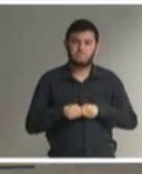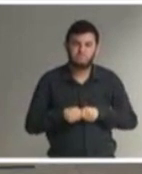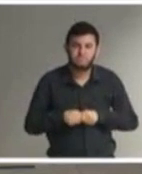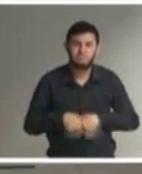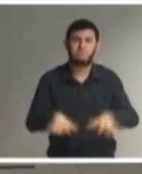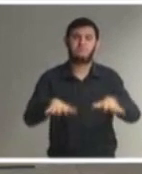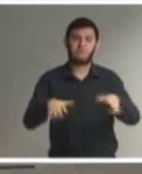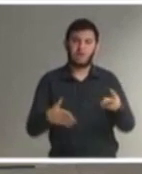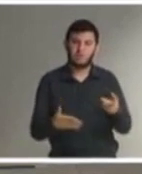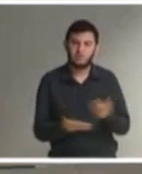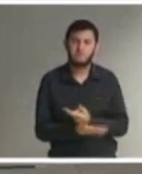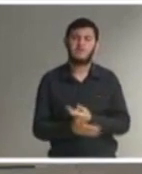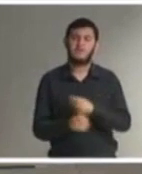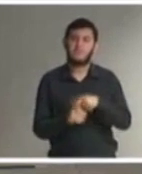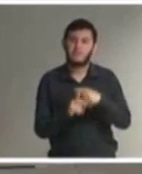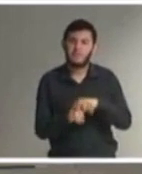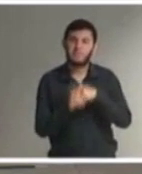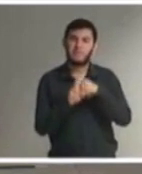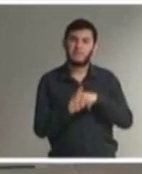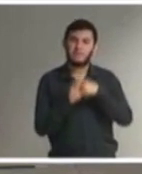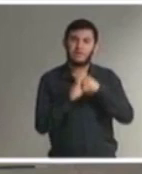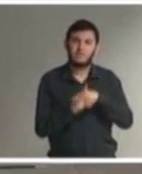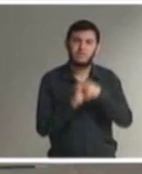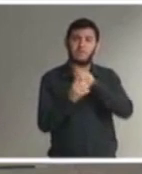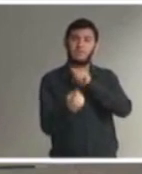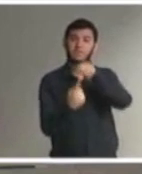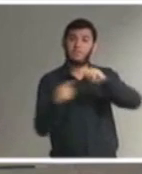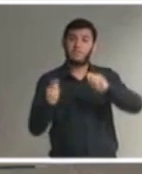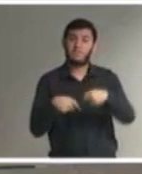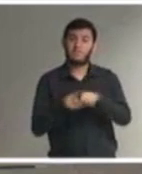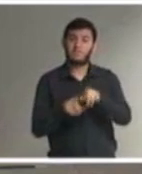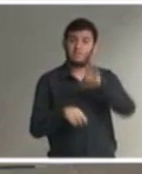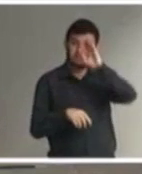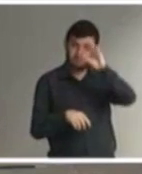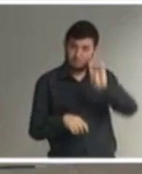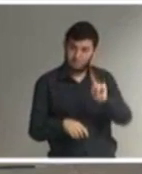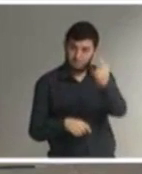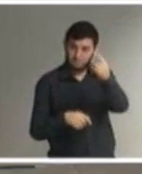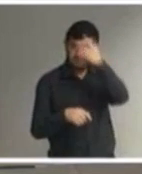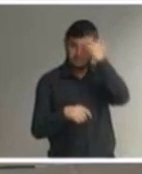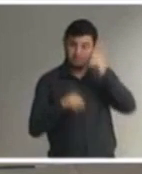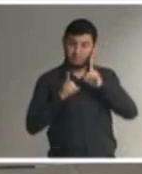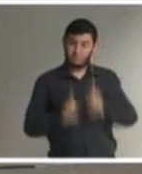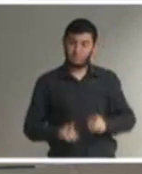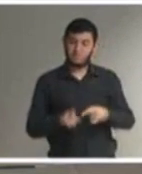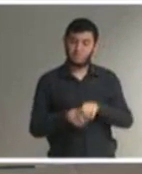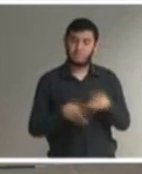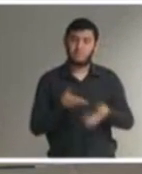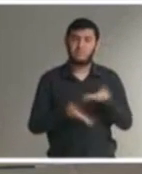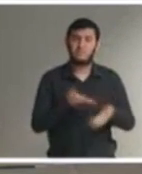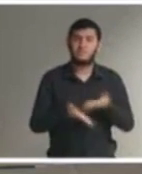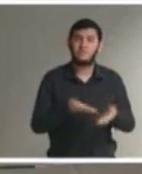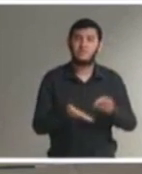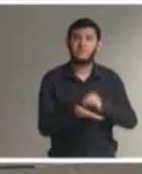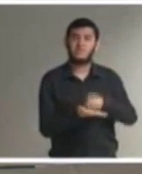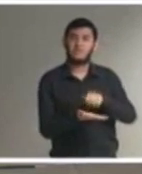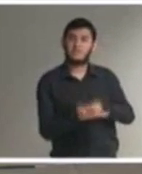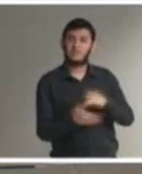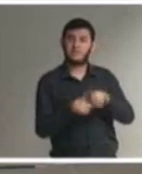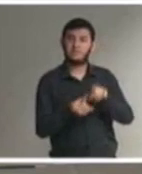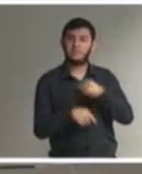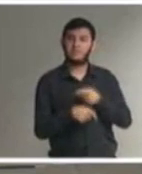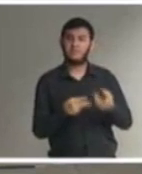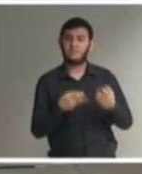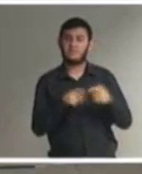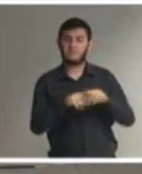de oportunizar a pessoa com deficiência prioritariamente ser atendida na matrícula é que a escola já vai